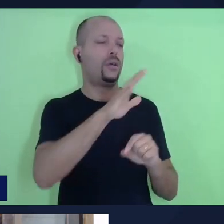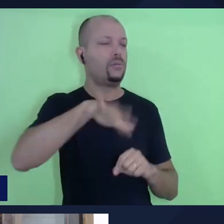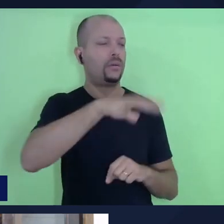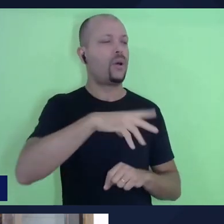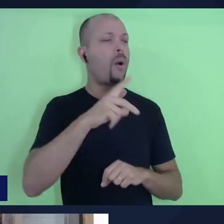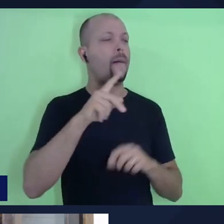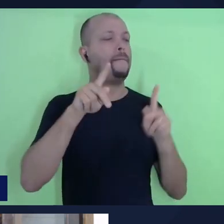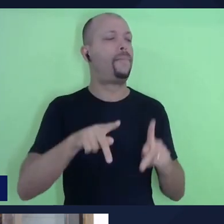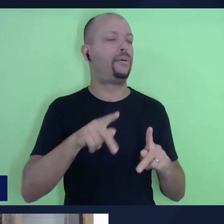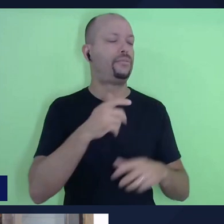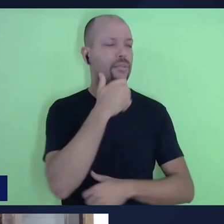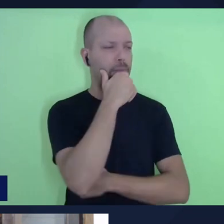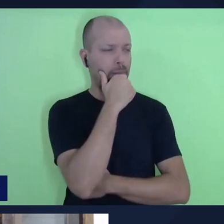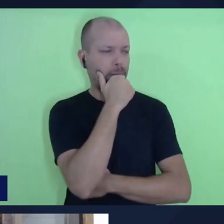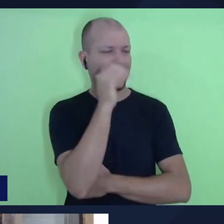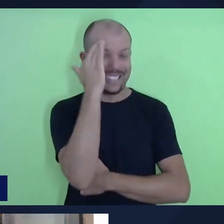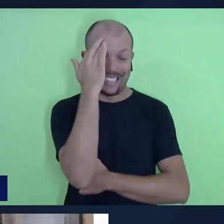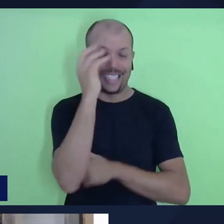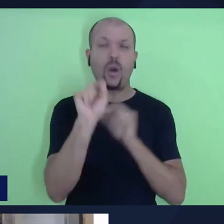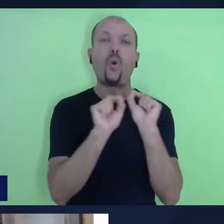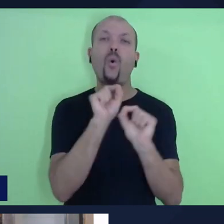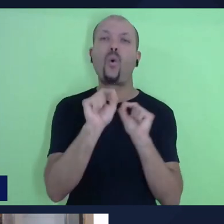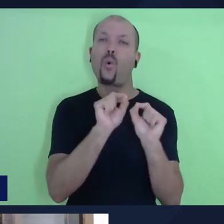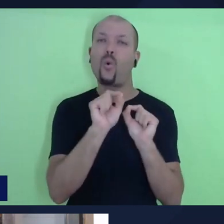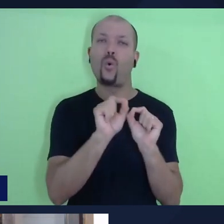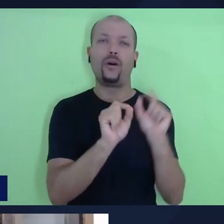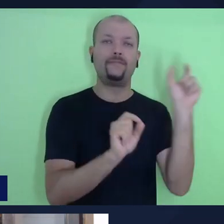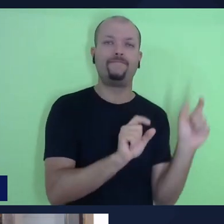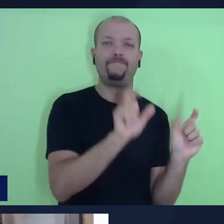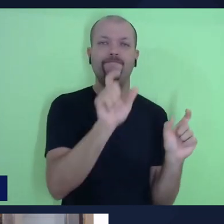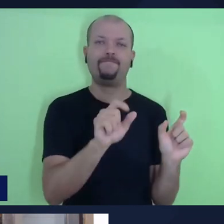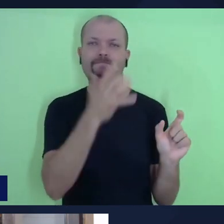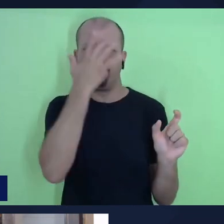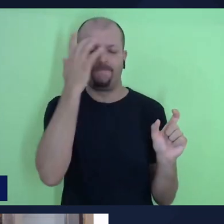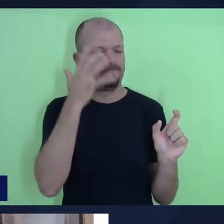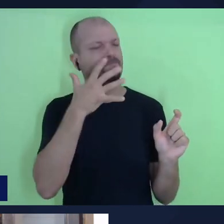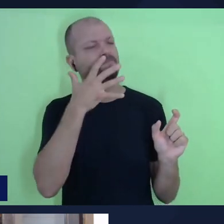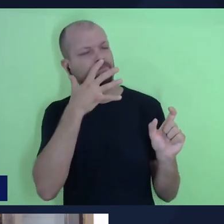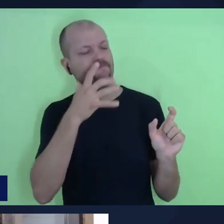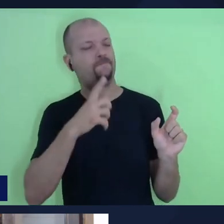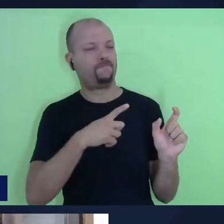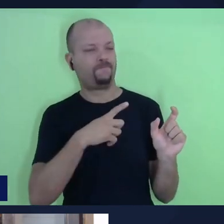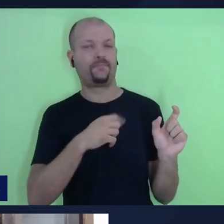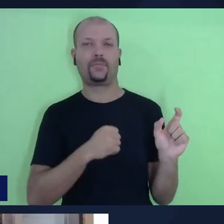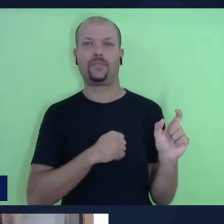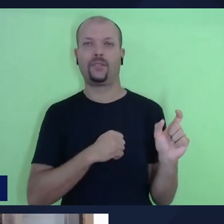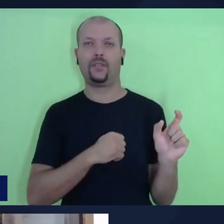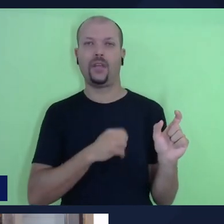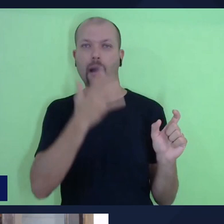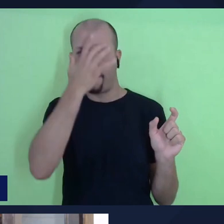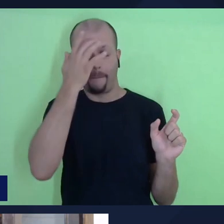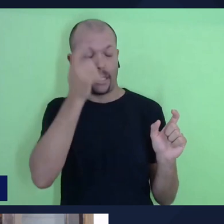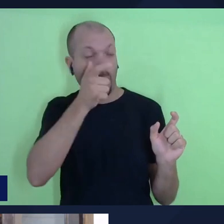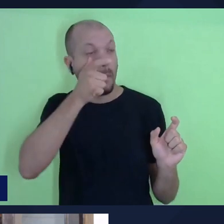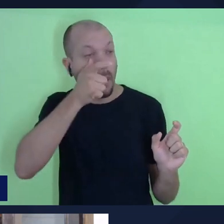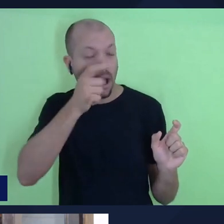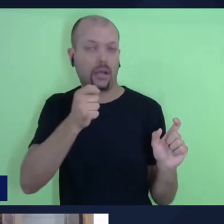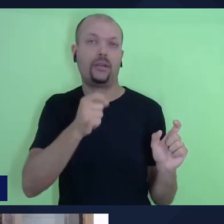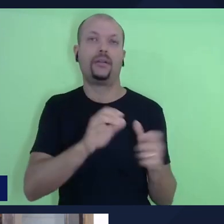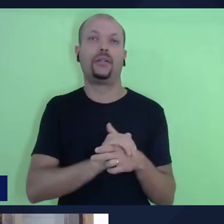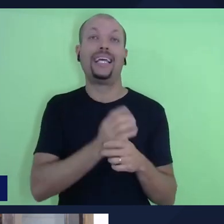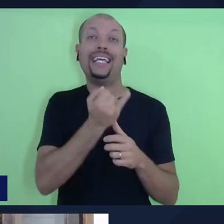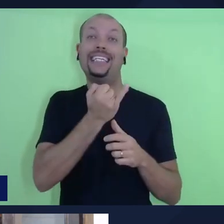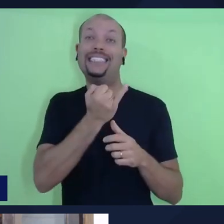quais eram as condições, quem eram as partes interessadas e quais eram as consequências de se cumprir ou